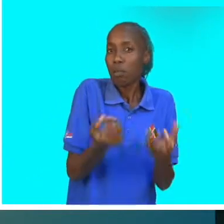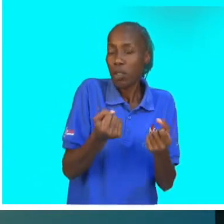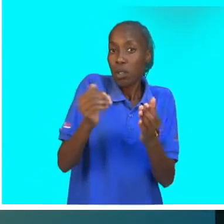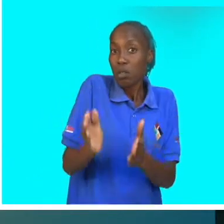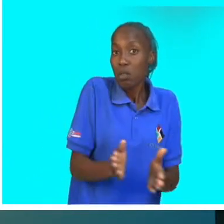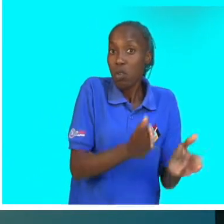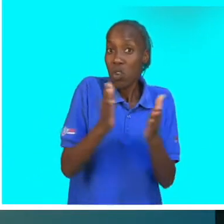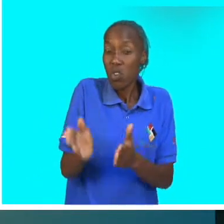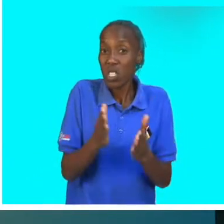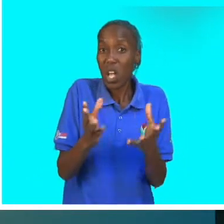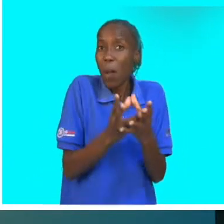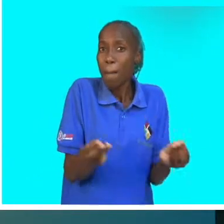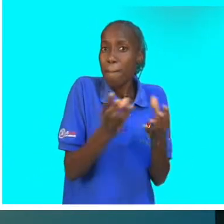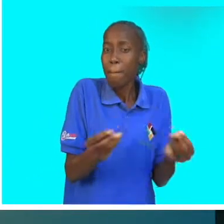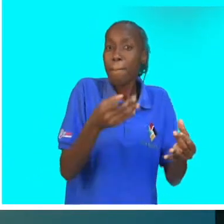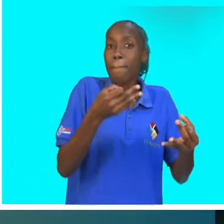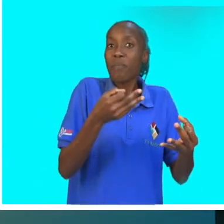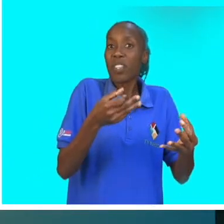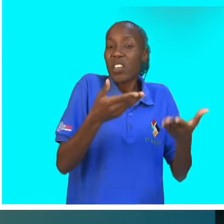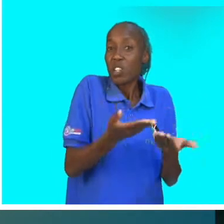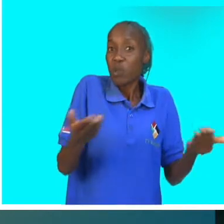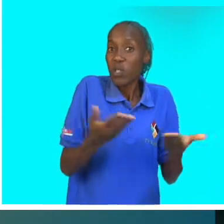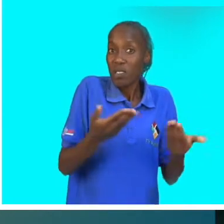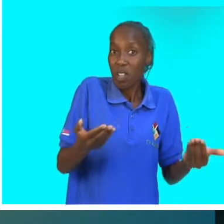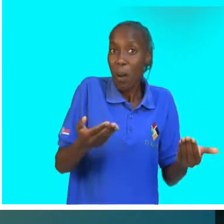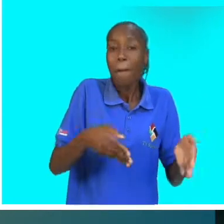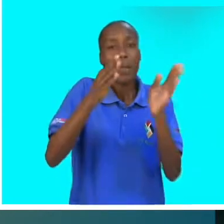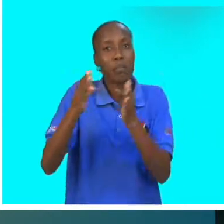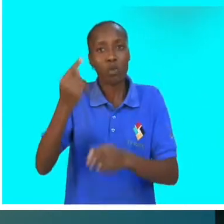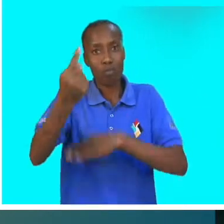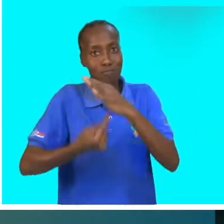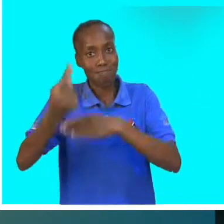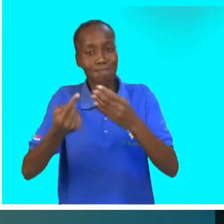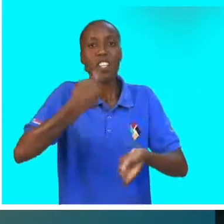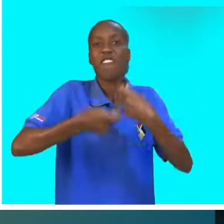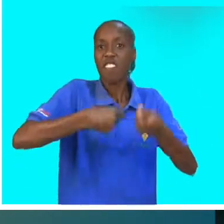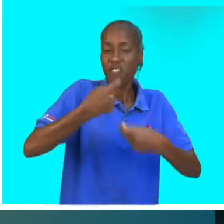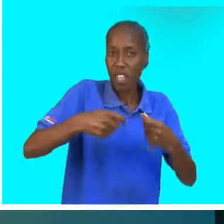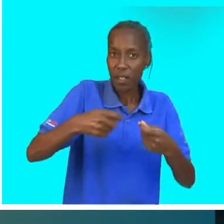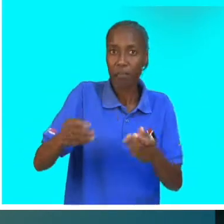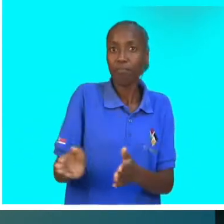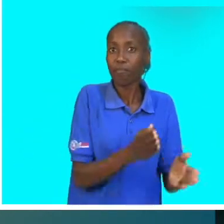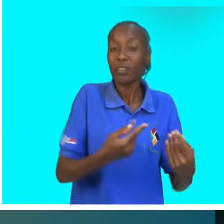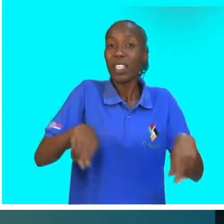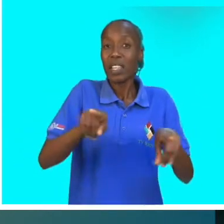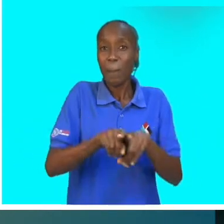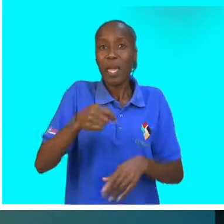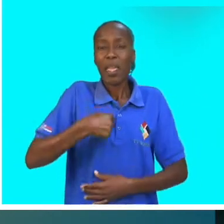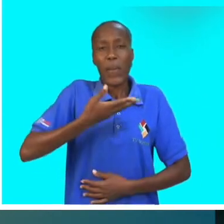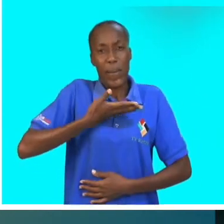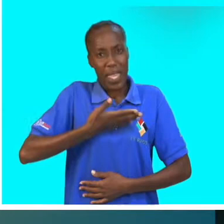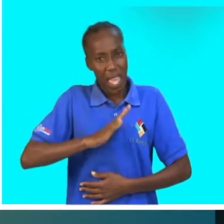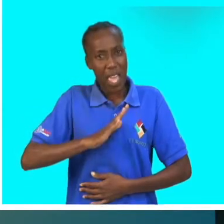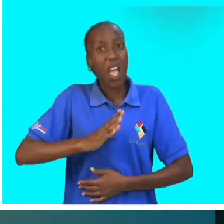Onde posso organizar as minhas próprias disposições para o público e vender as minhas obras. Também